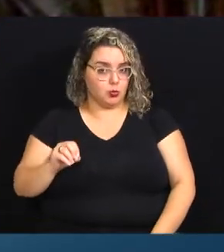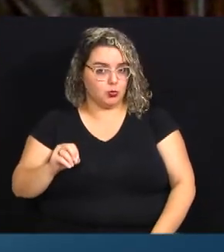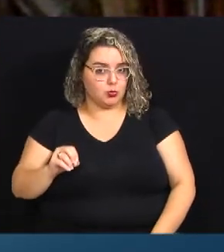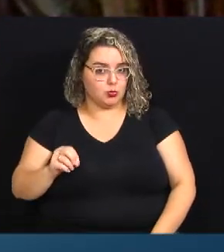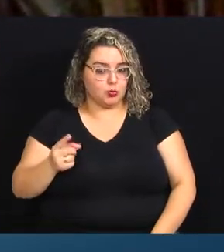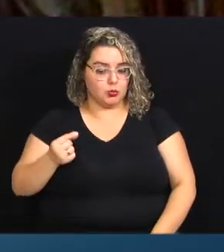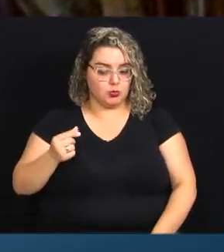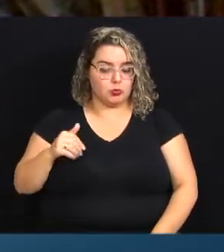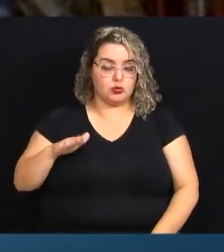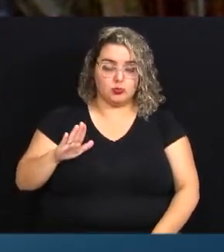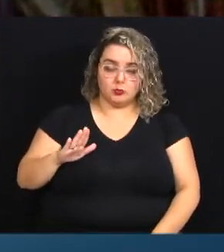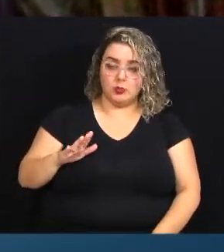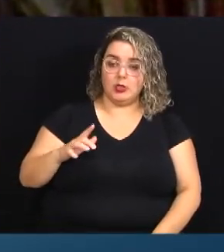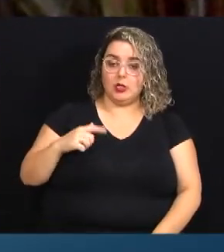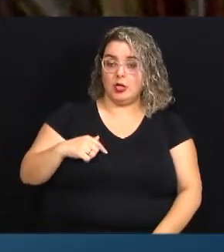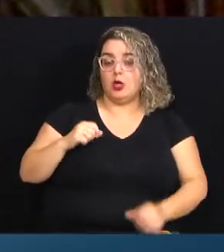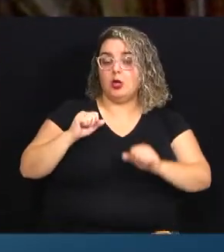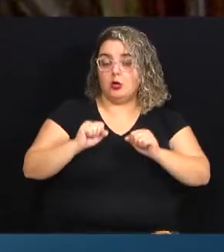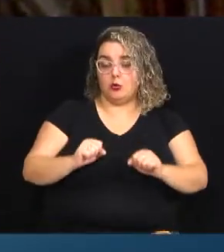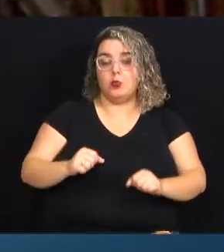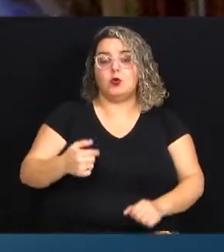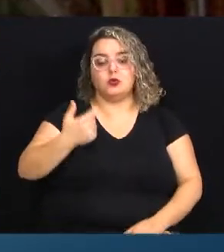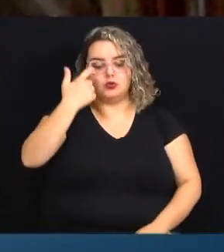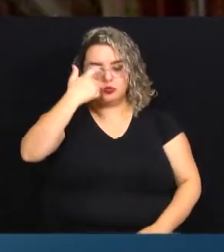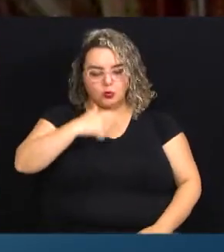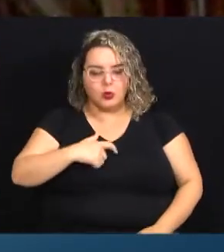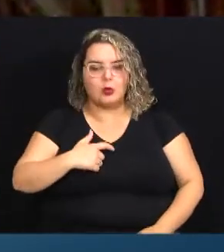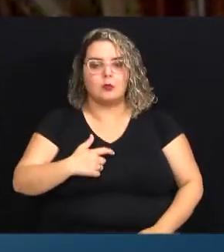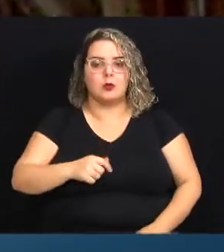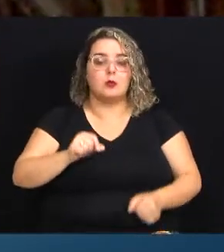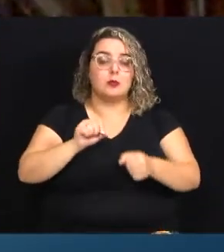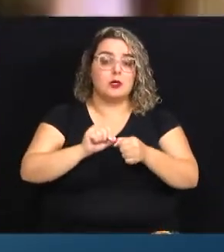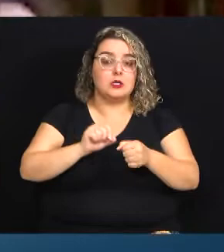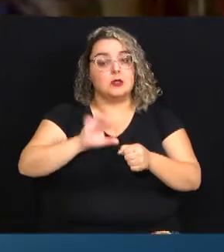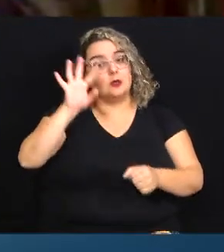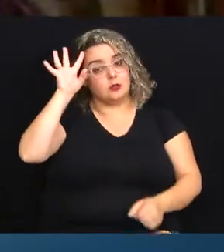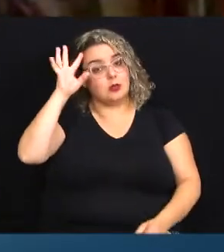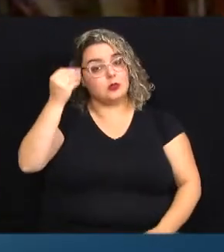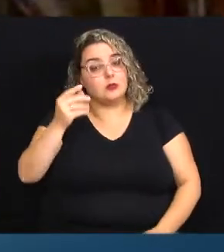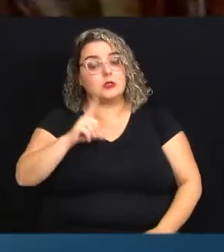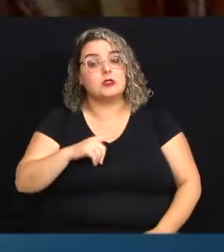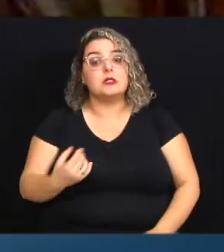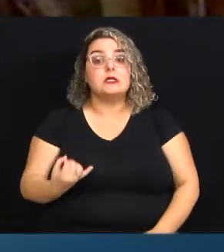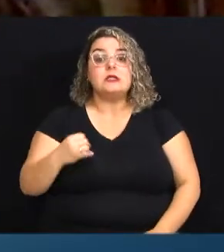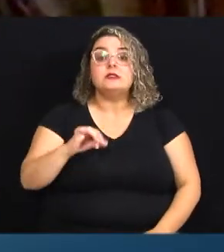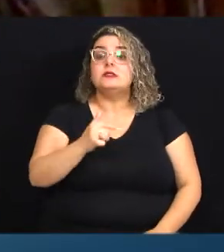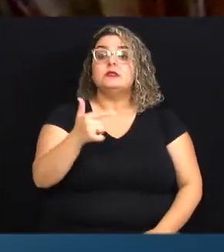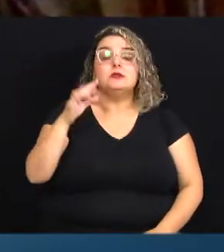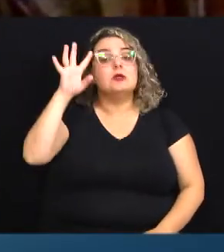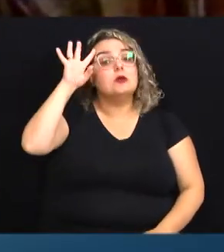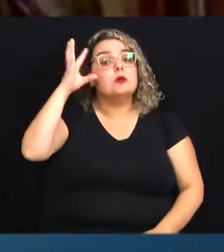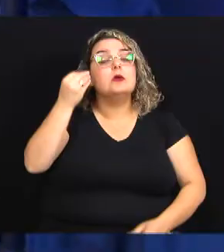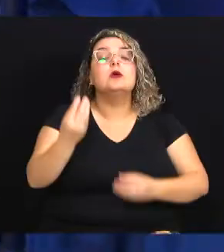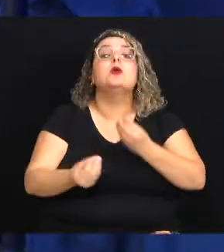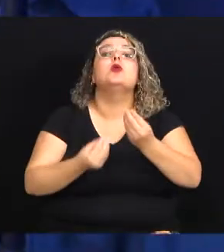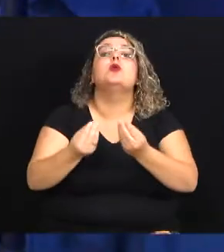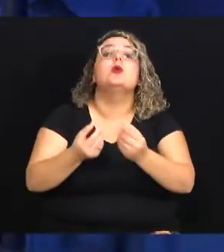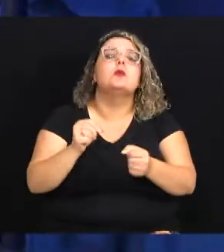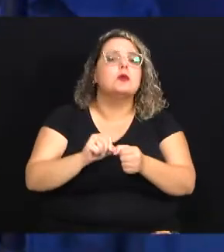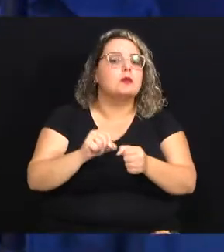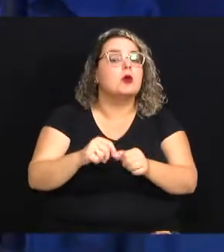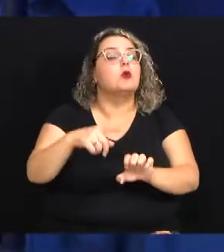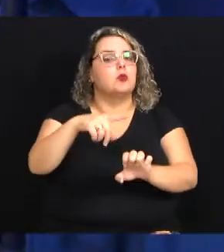explorar, eu vou explorar a mim mesmo com o conhecimento que eu tenho. Mas se você não tem o conhecimento, como é que você faz? O